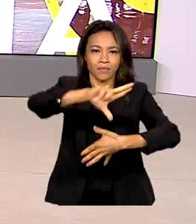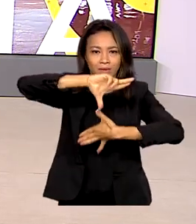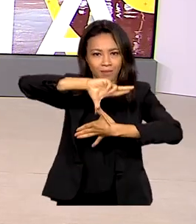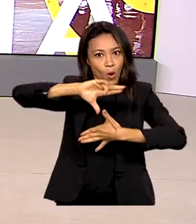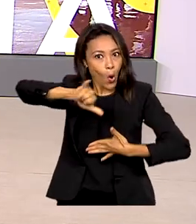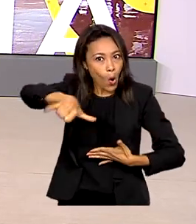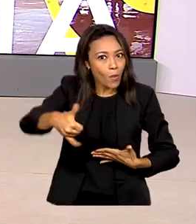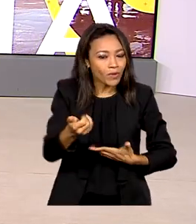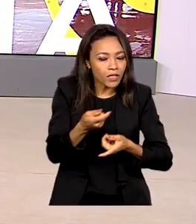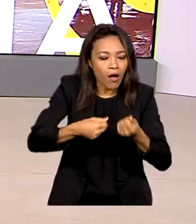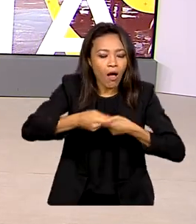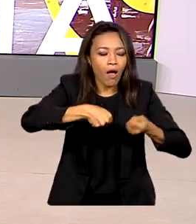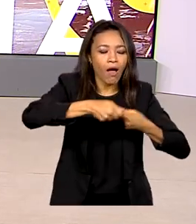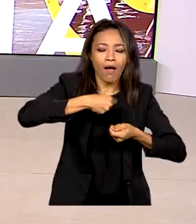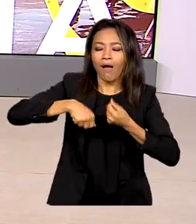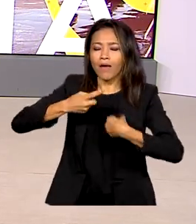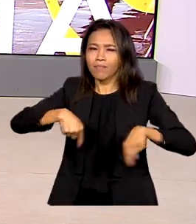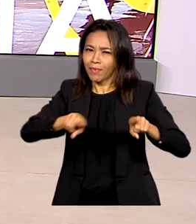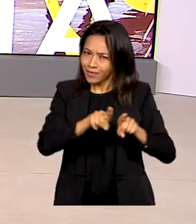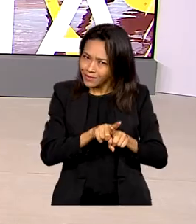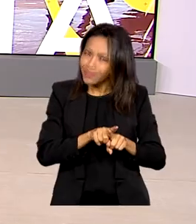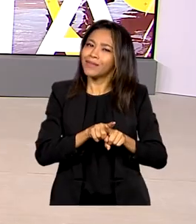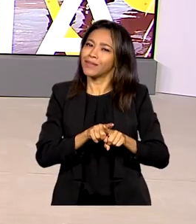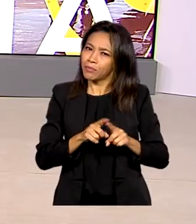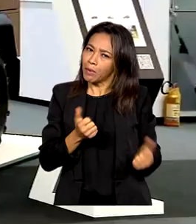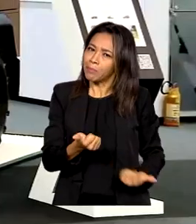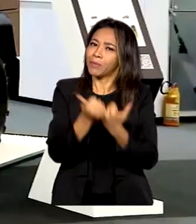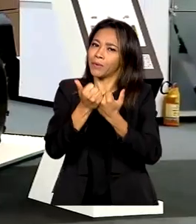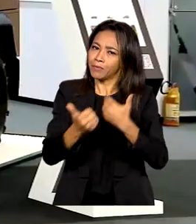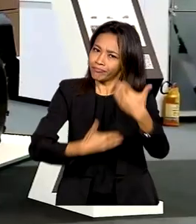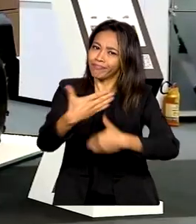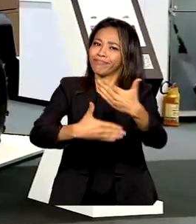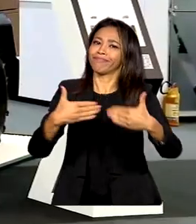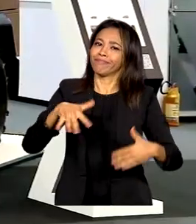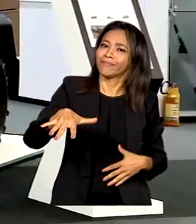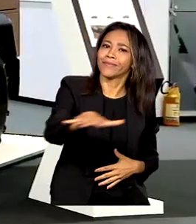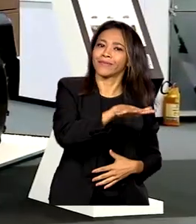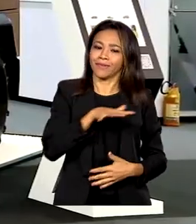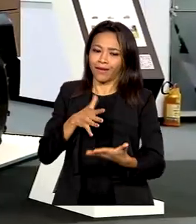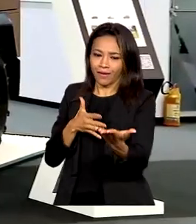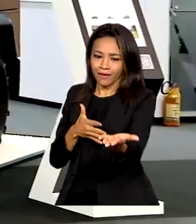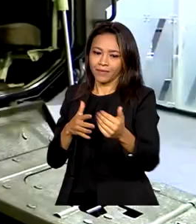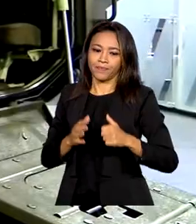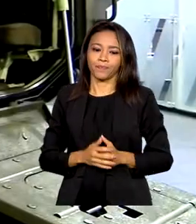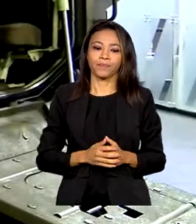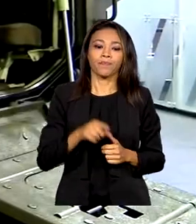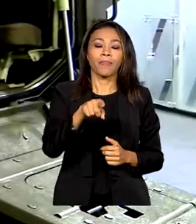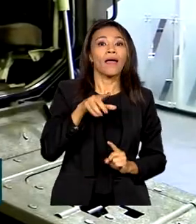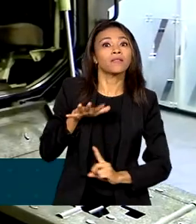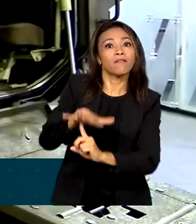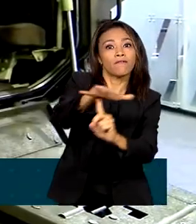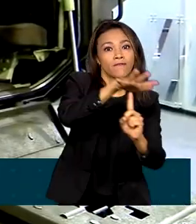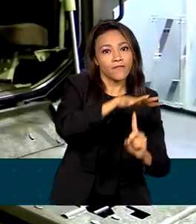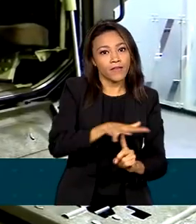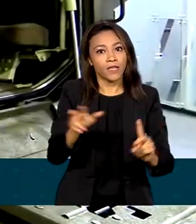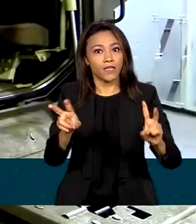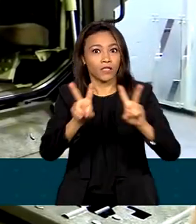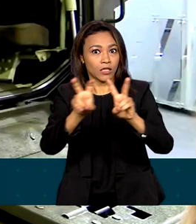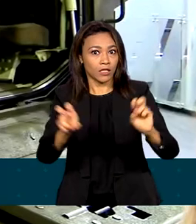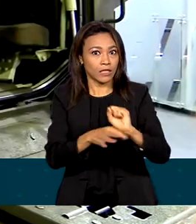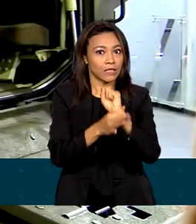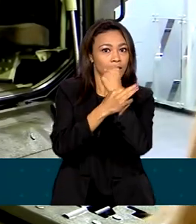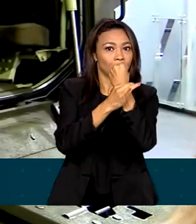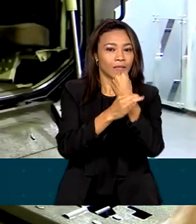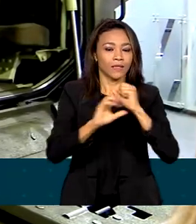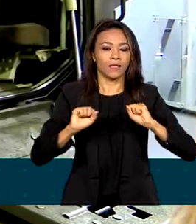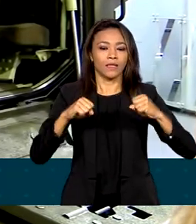negócios e parcerias para o desenvolvimento do setor. A Feira Latino-Americana de Defesa e Segurança, conhecida